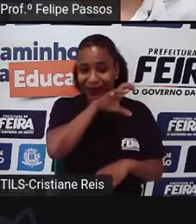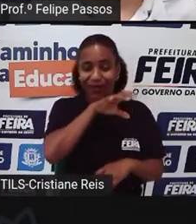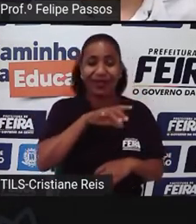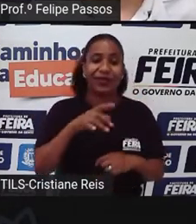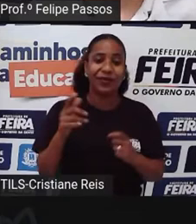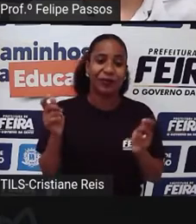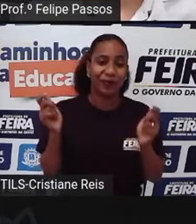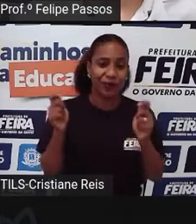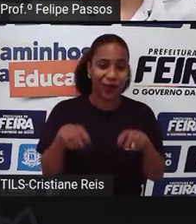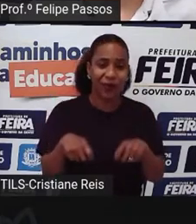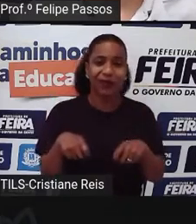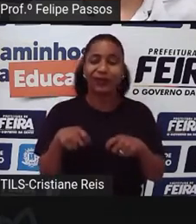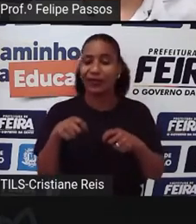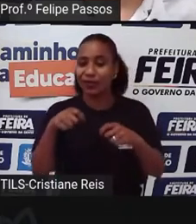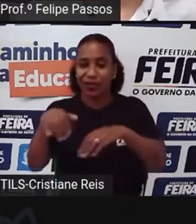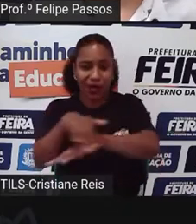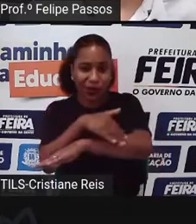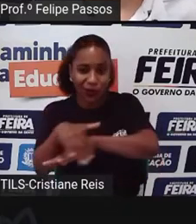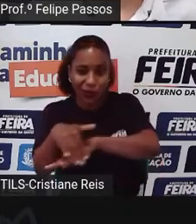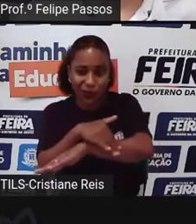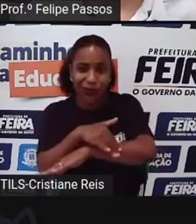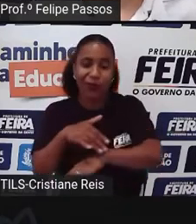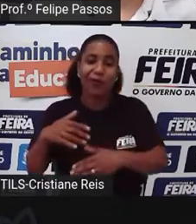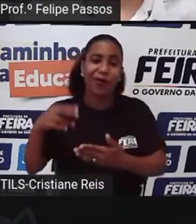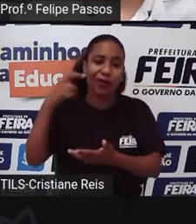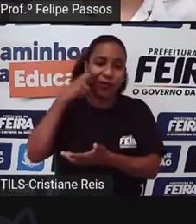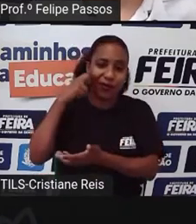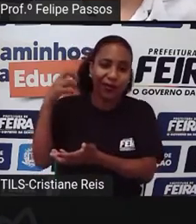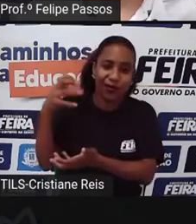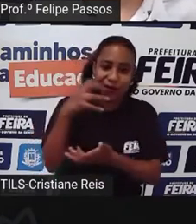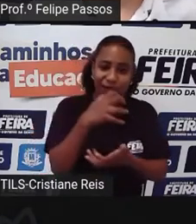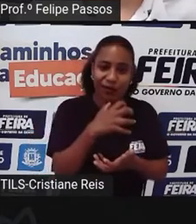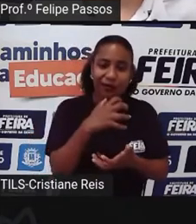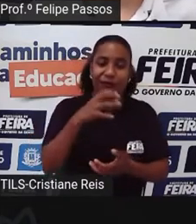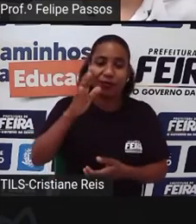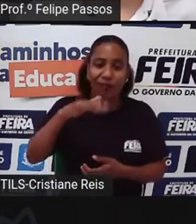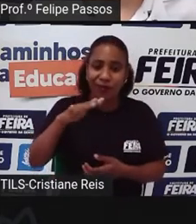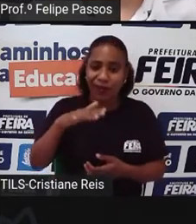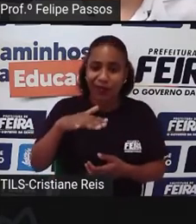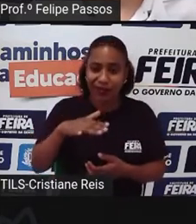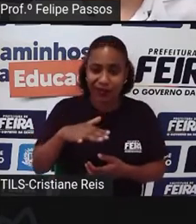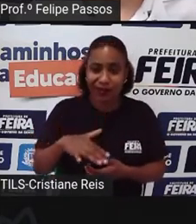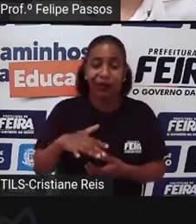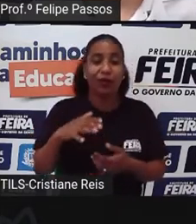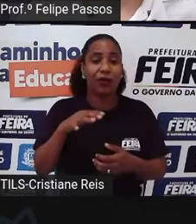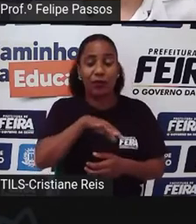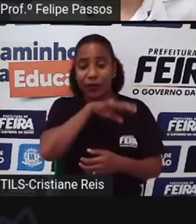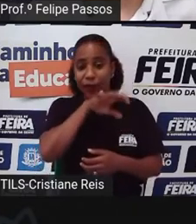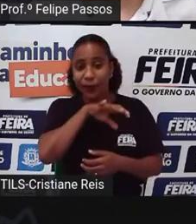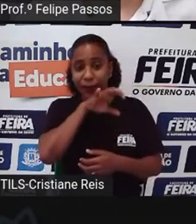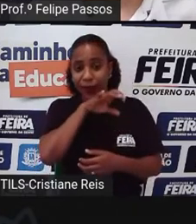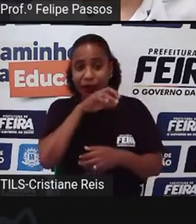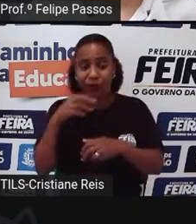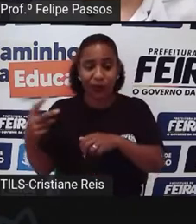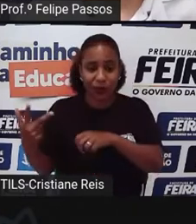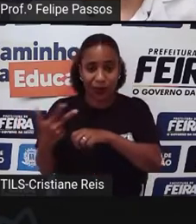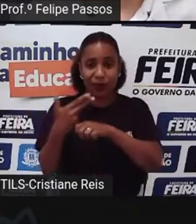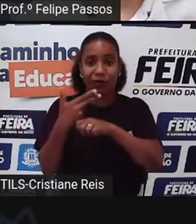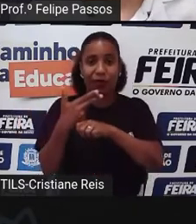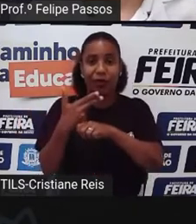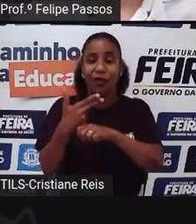abrigos Da rua Adotados A preços muito bons Eu mesmo tenho Todos os animais Castrados Com esses veterinários